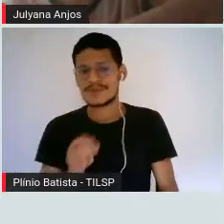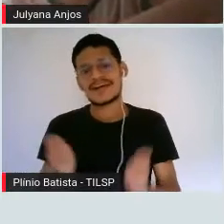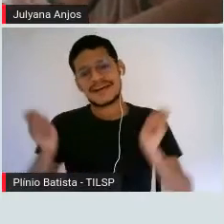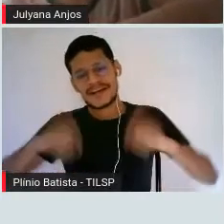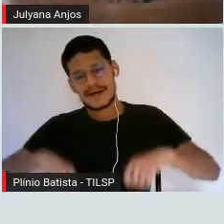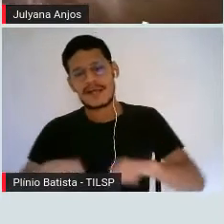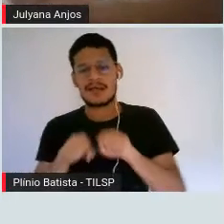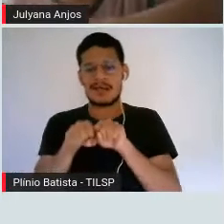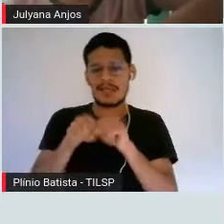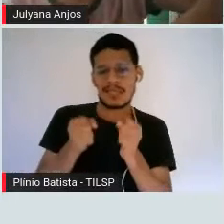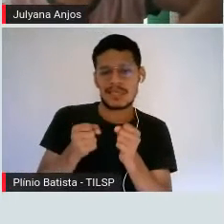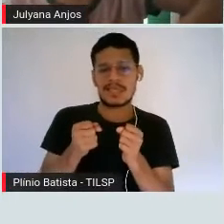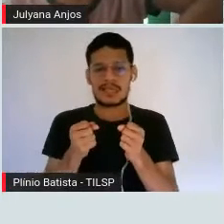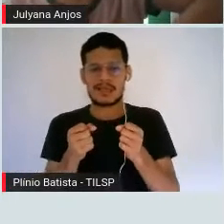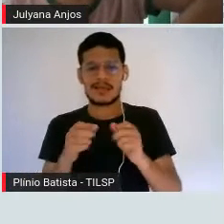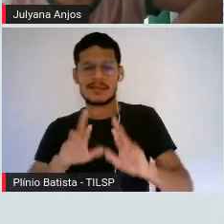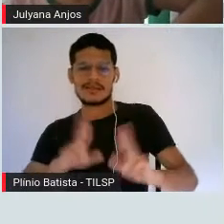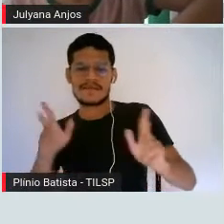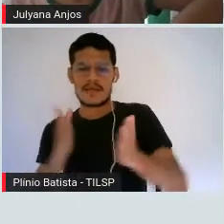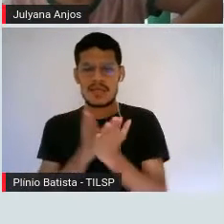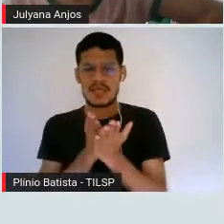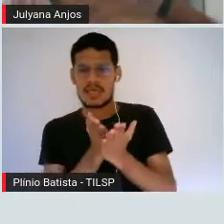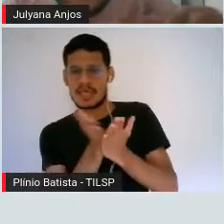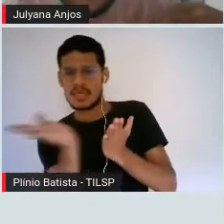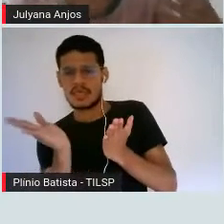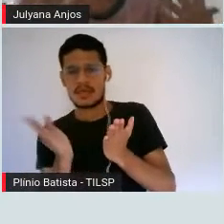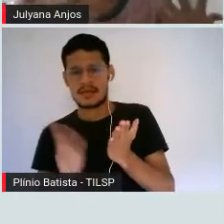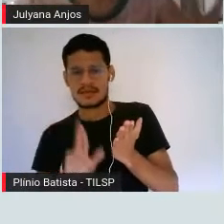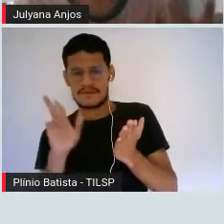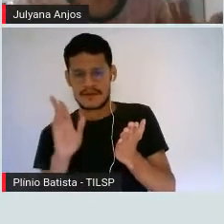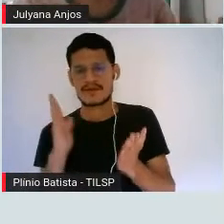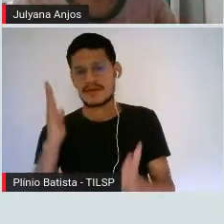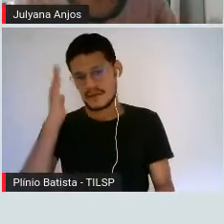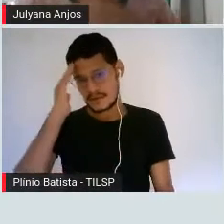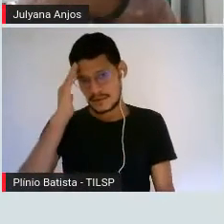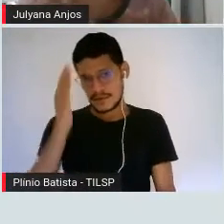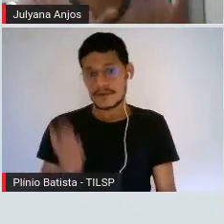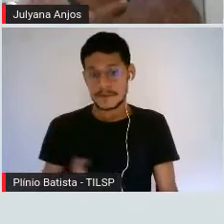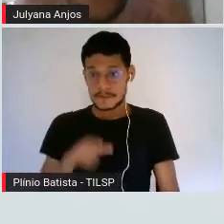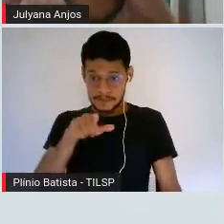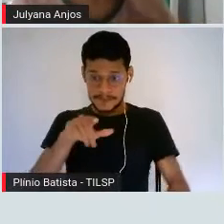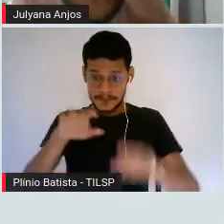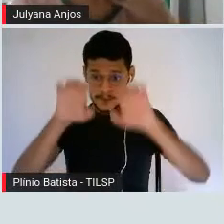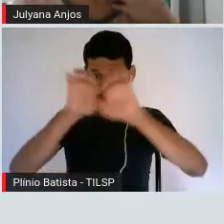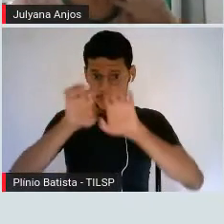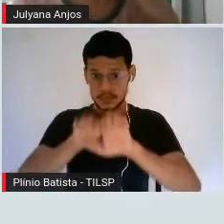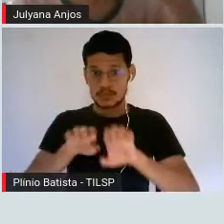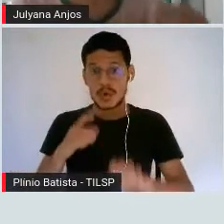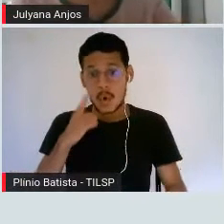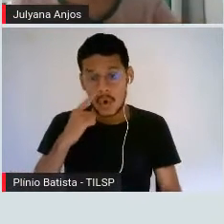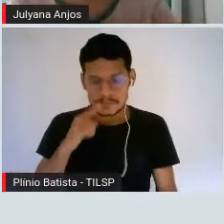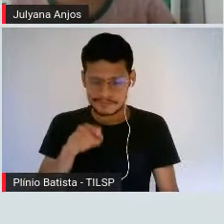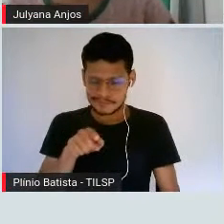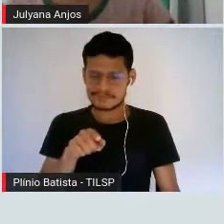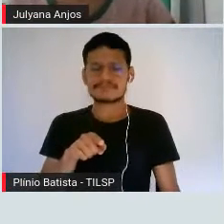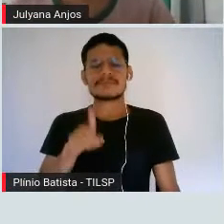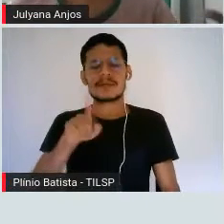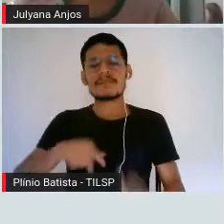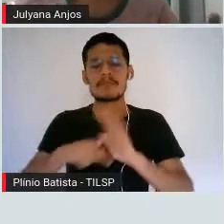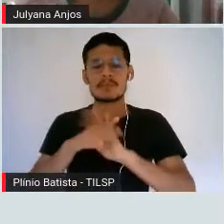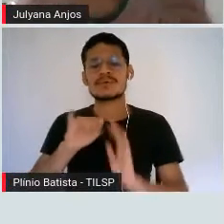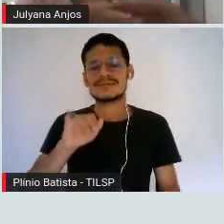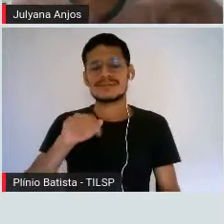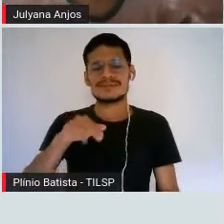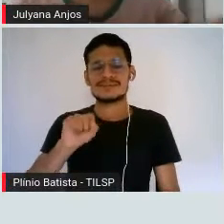Vá para um caminho um pouco diferente, tá? Essa estrutura também auxilia, isso aí é o que a gente chama, insaturação.